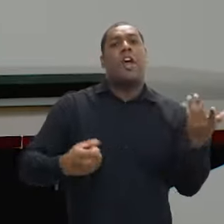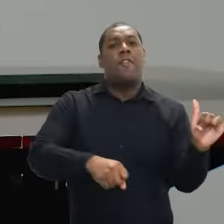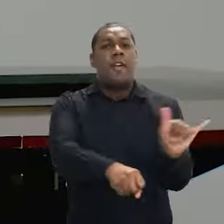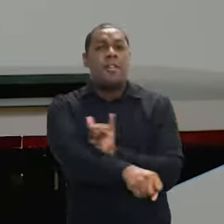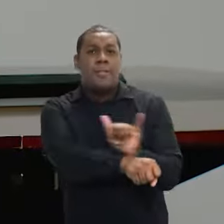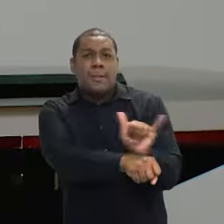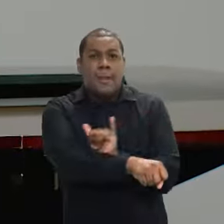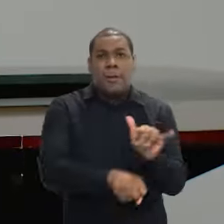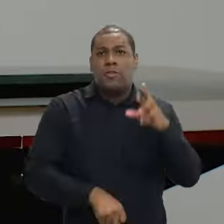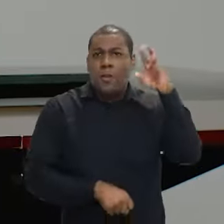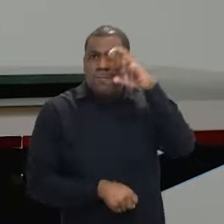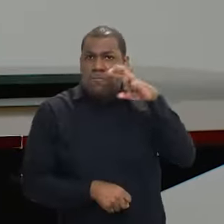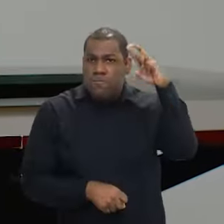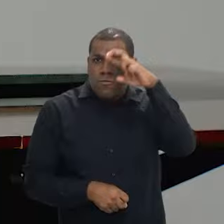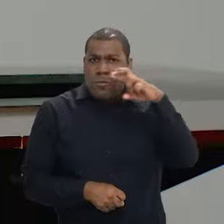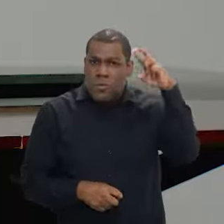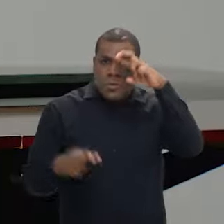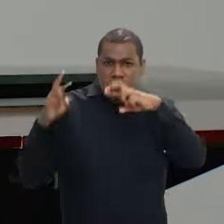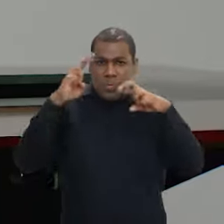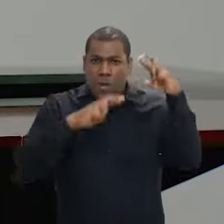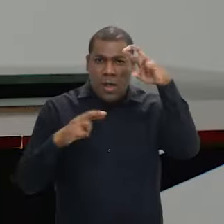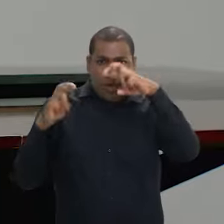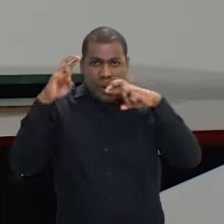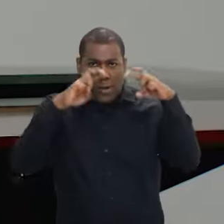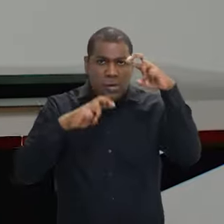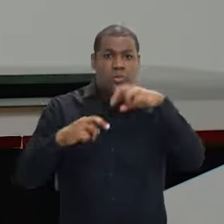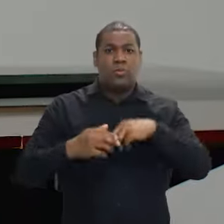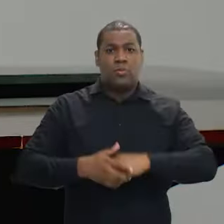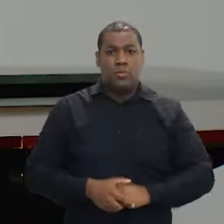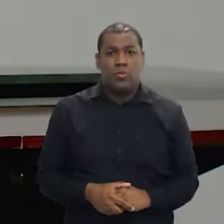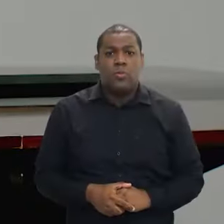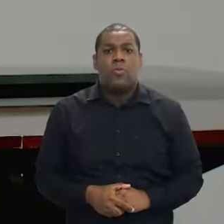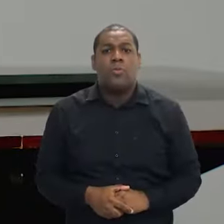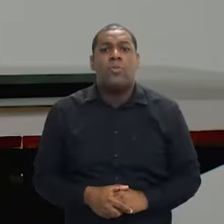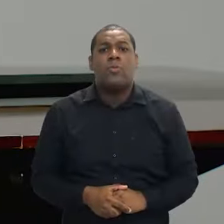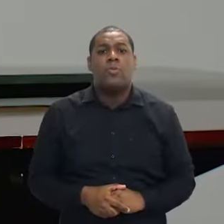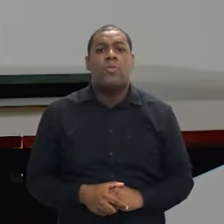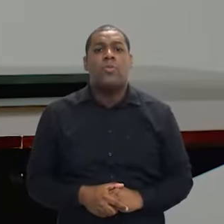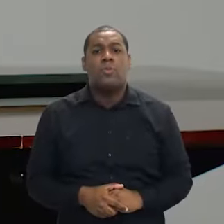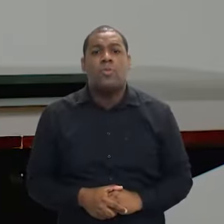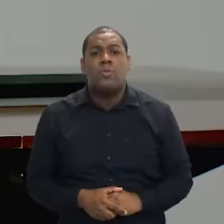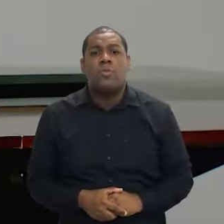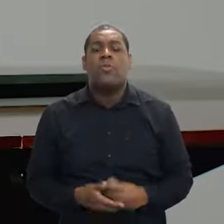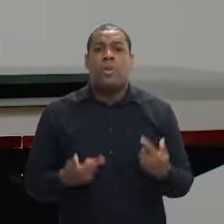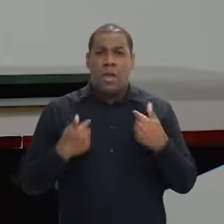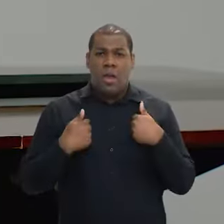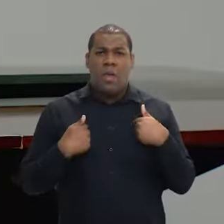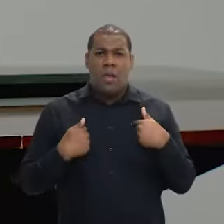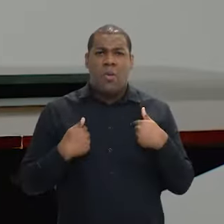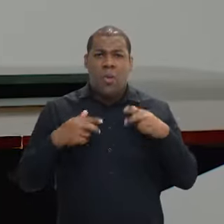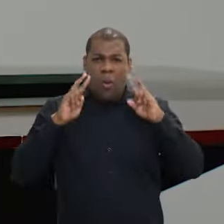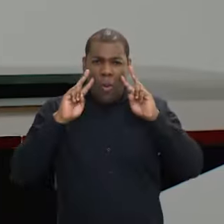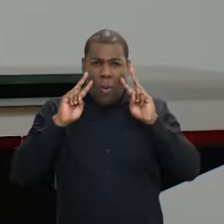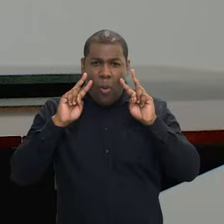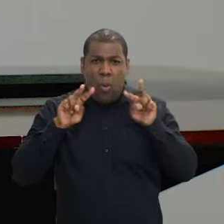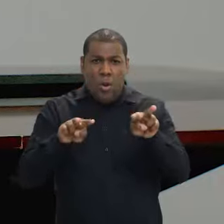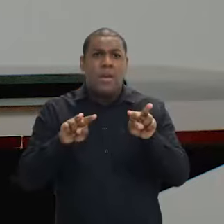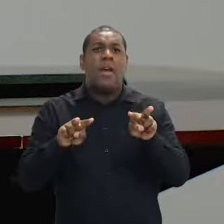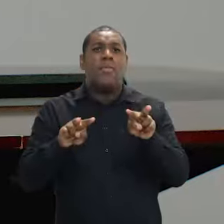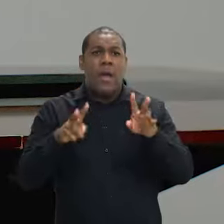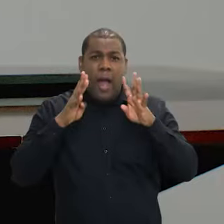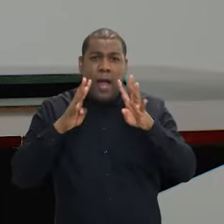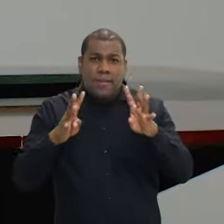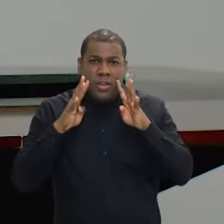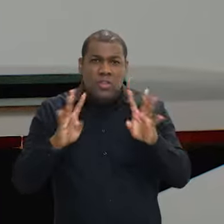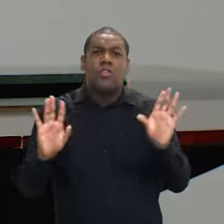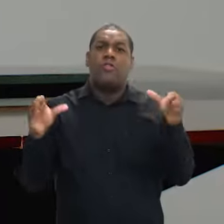criar mecanismos de fiscalização, né? Dessa política. Então, eu trago precisamente o olhar, né?